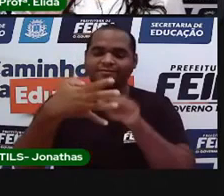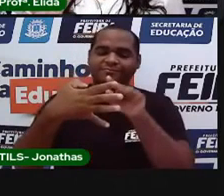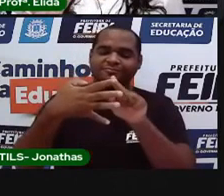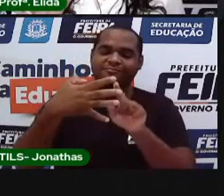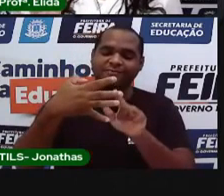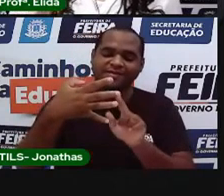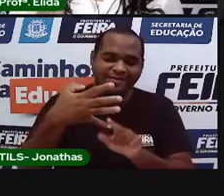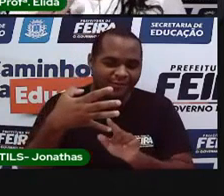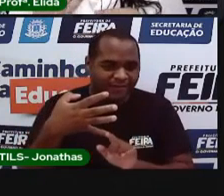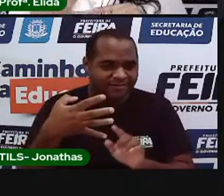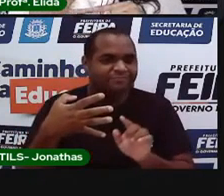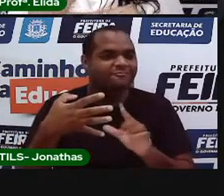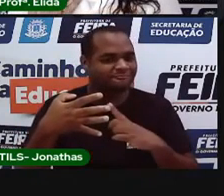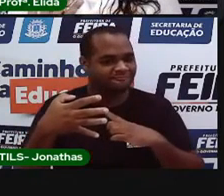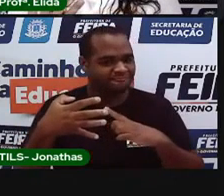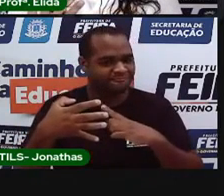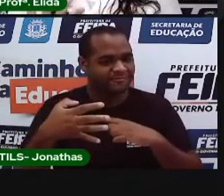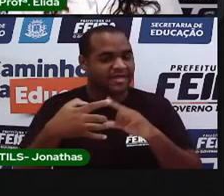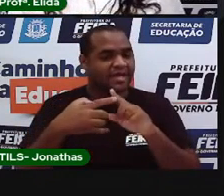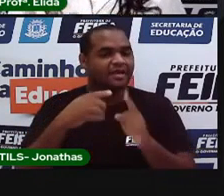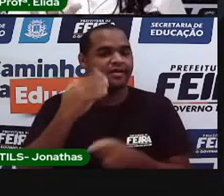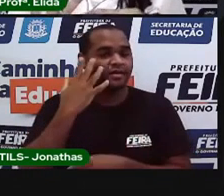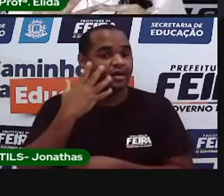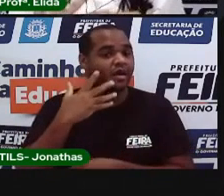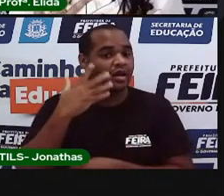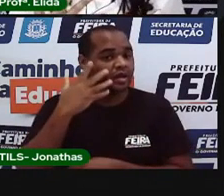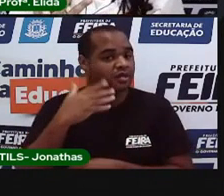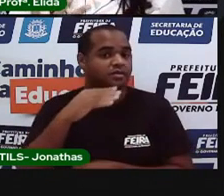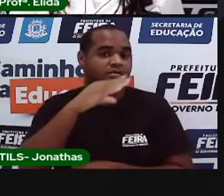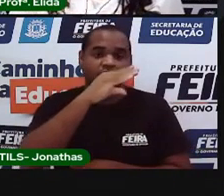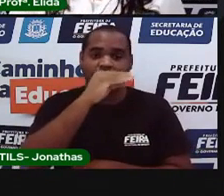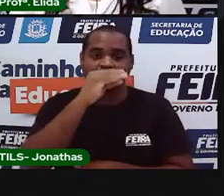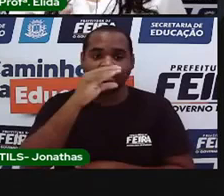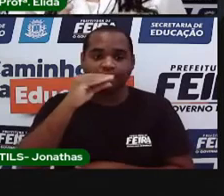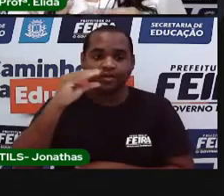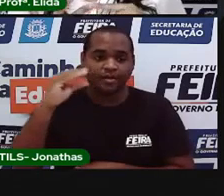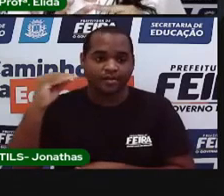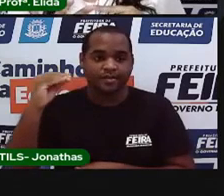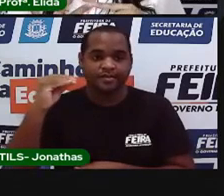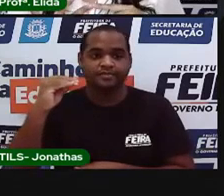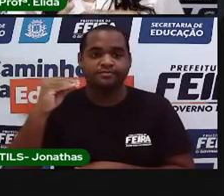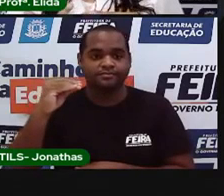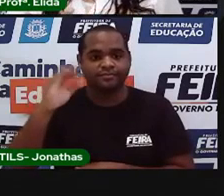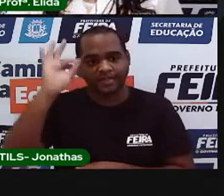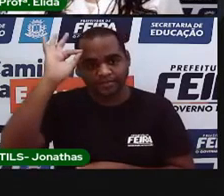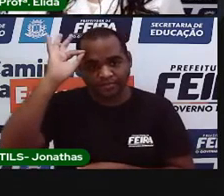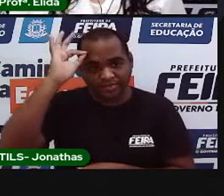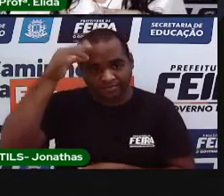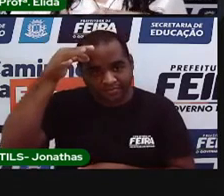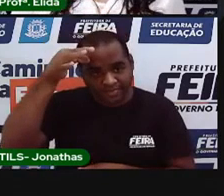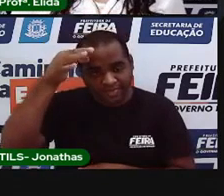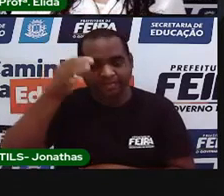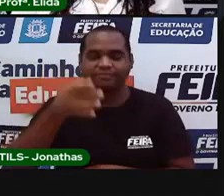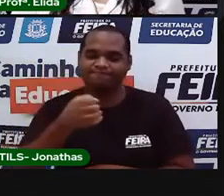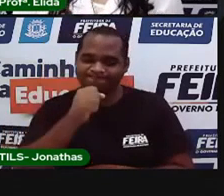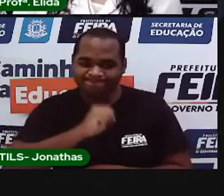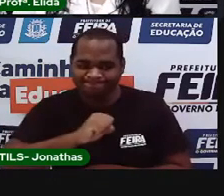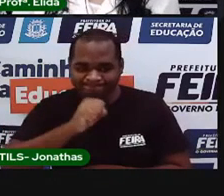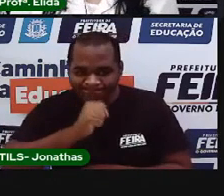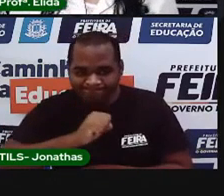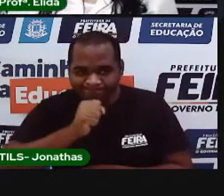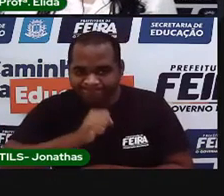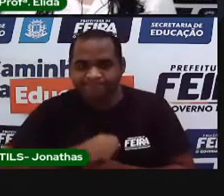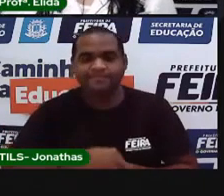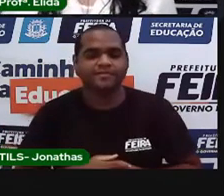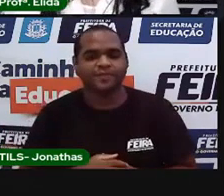quatro fases. Infância, adolescência, a fase adulta e a velhice.